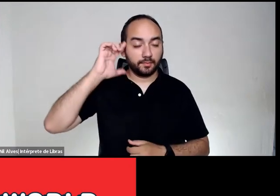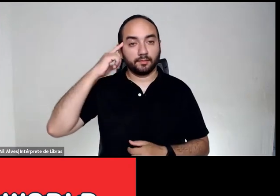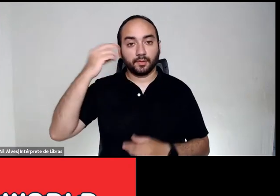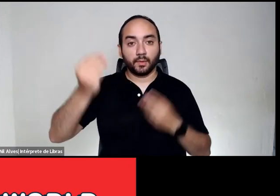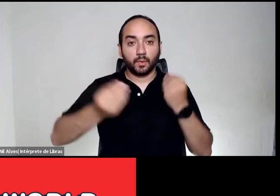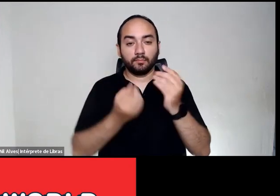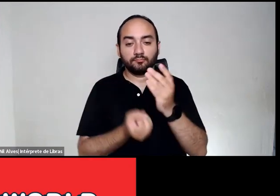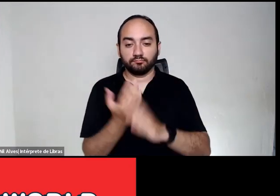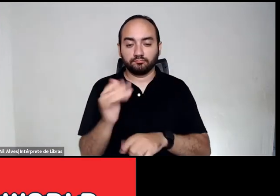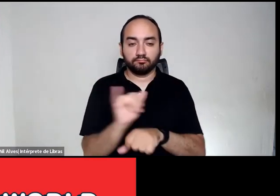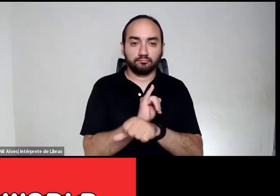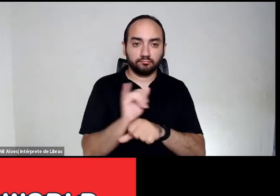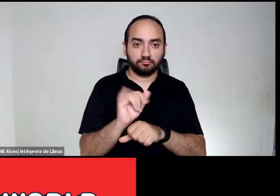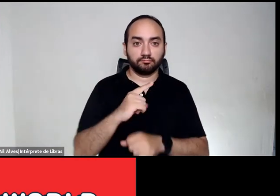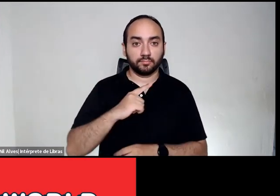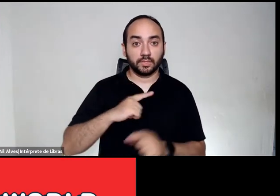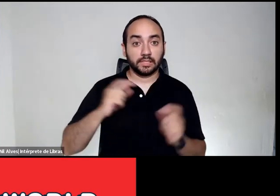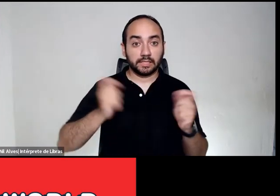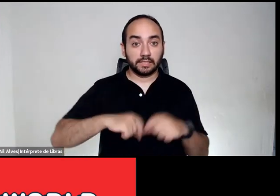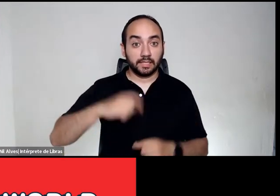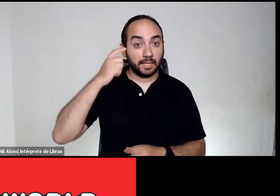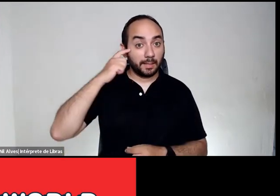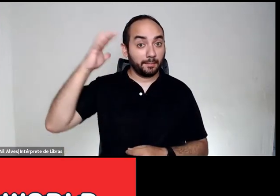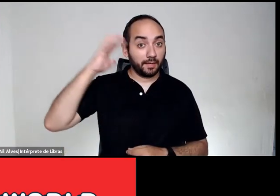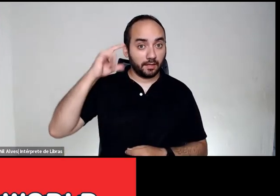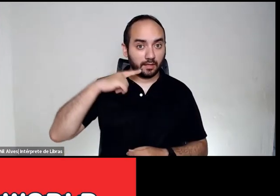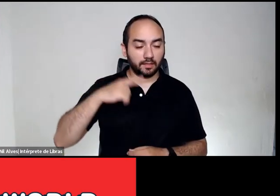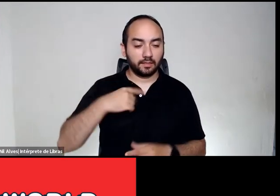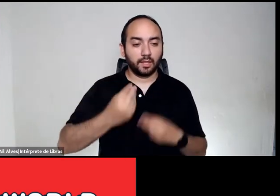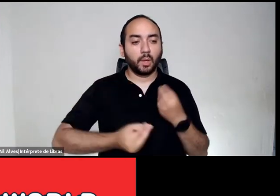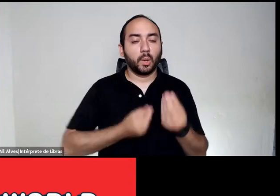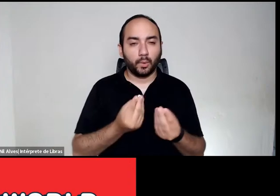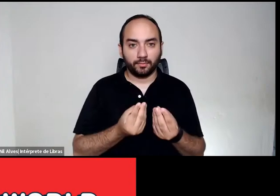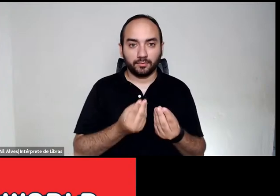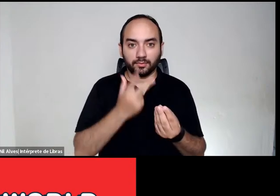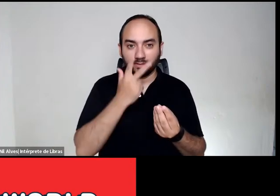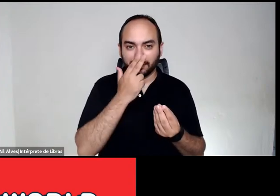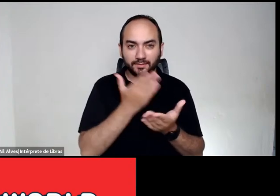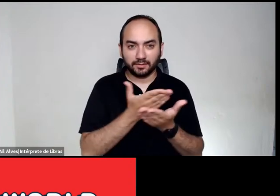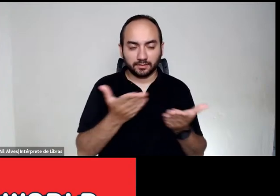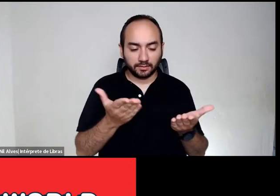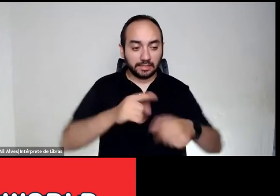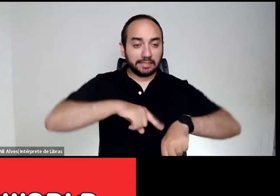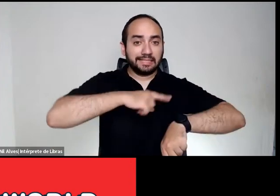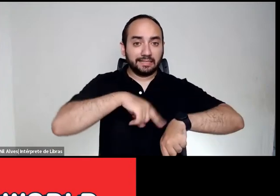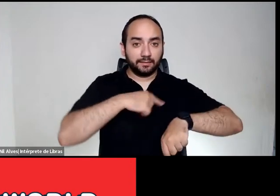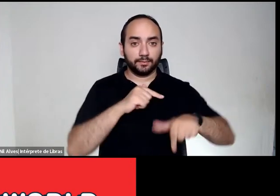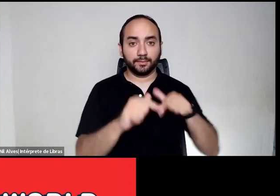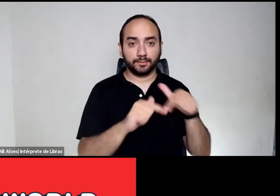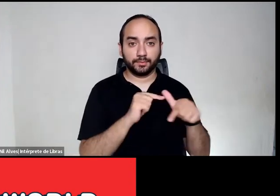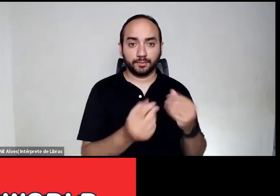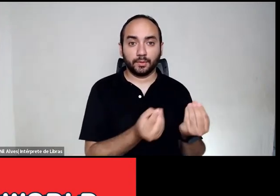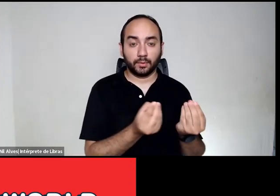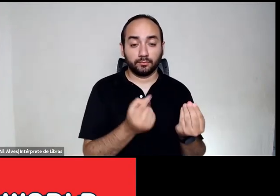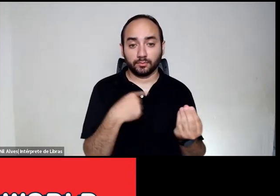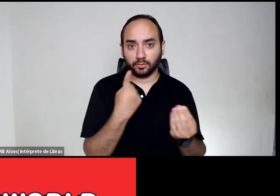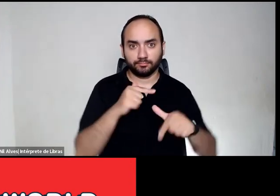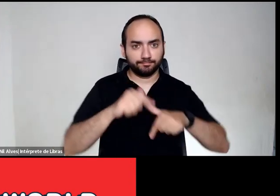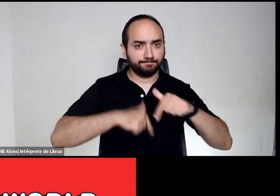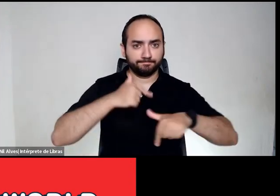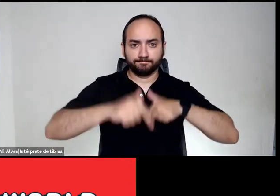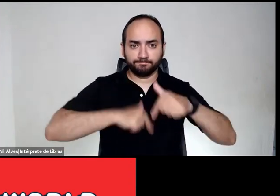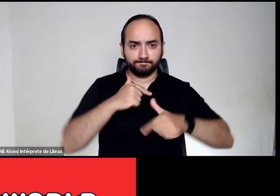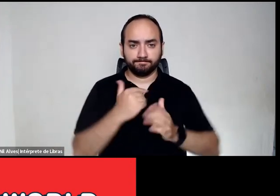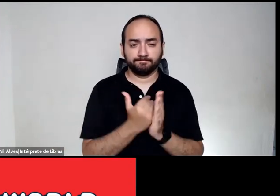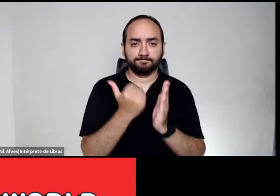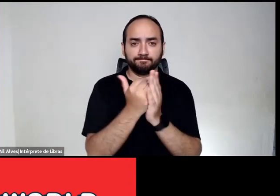ferramentas que nos deixem mais desatarefados, questionem nosso tempo de trabalho, pois trabalhamos excessivamente.